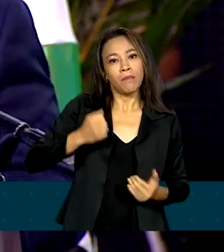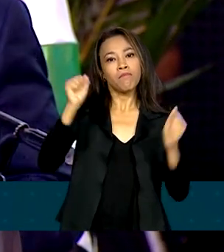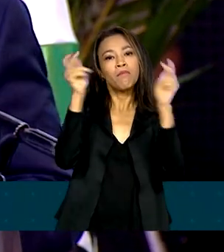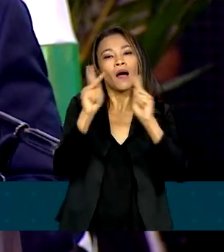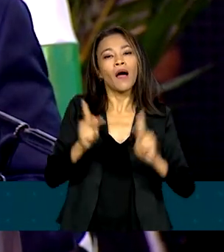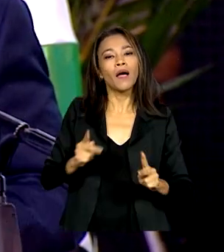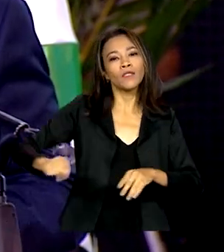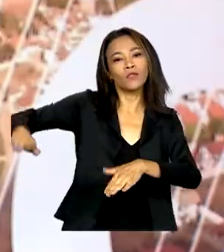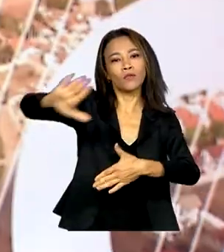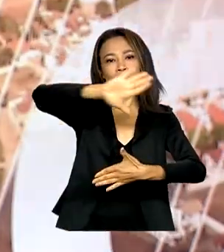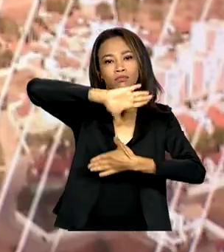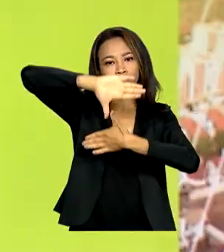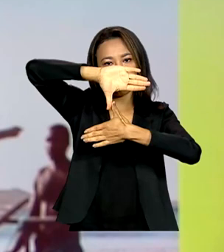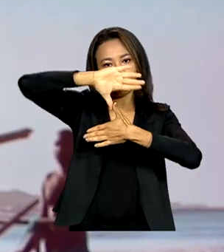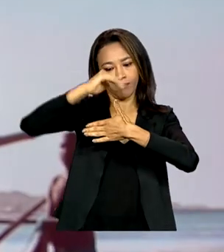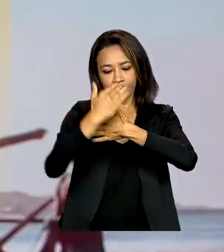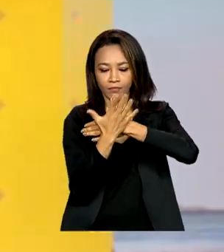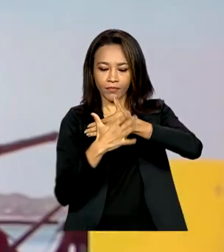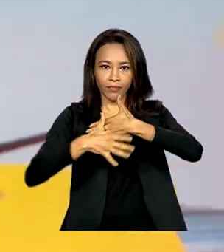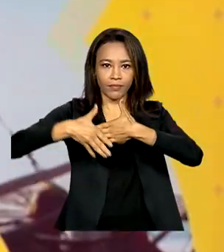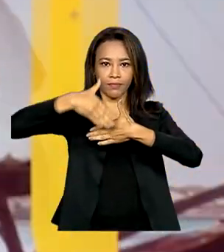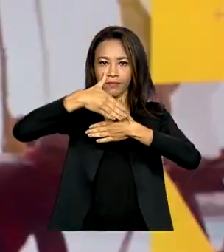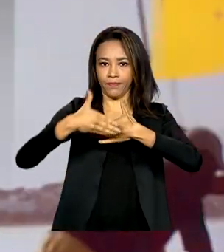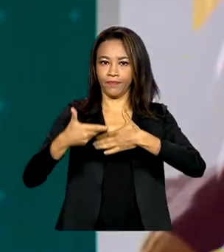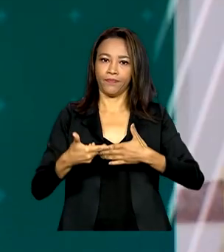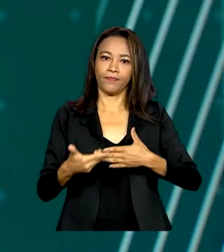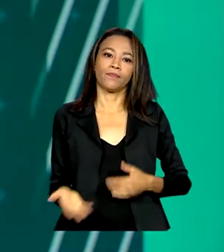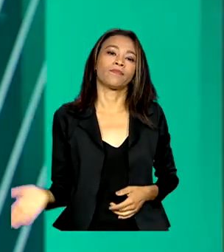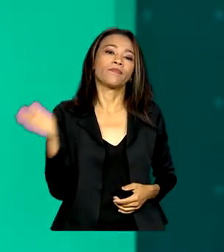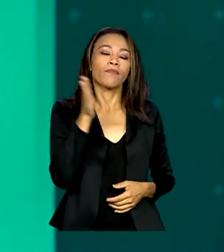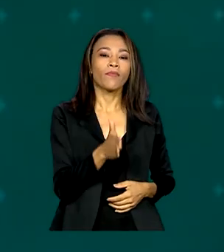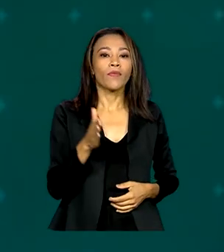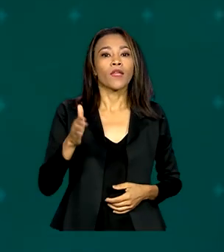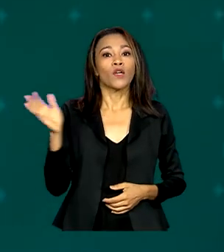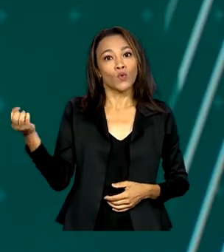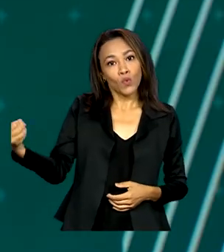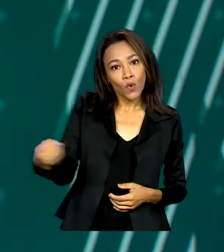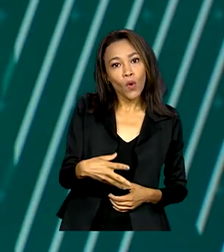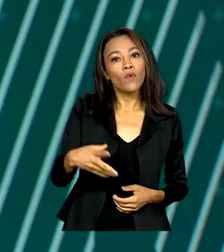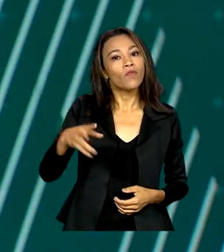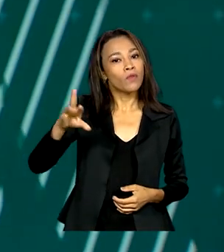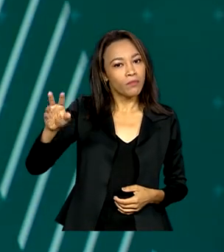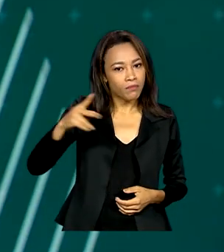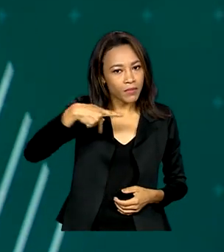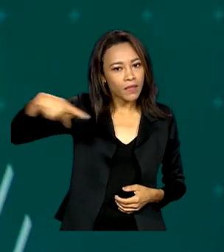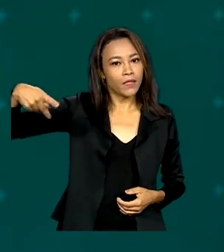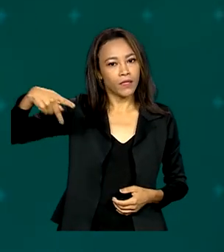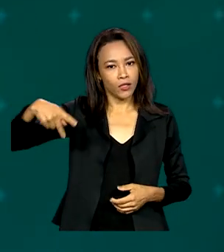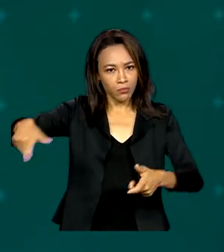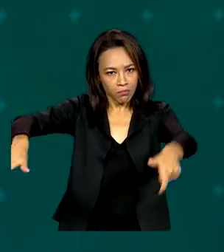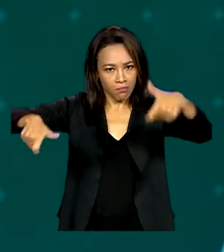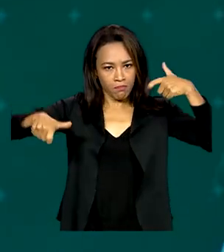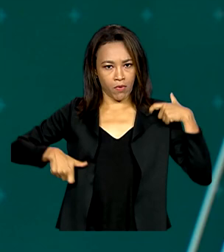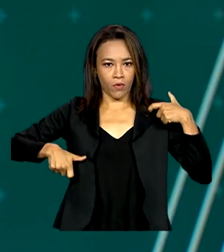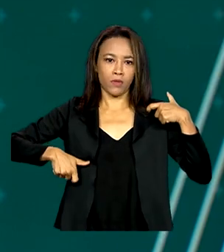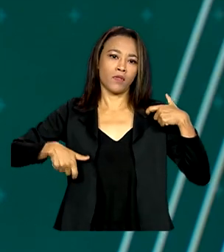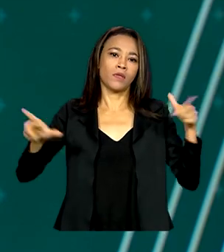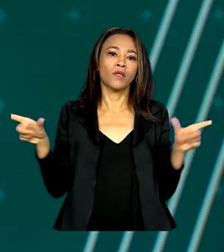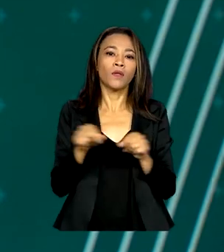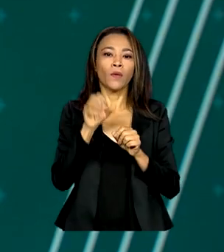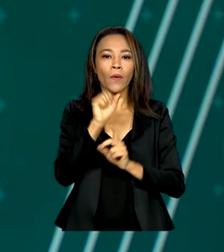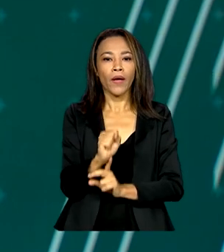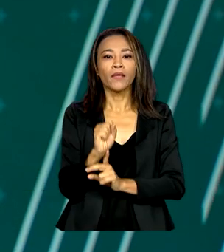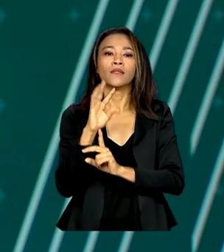de tranquilidade. Tomaram posse os novos presidente e vice do Superior Tribunal Militar. A